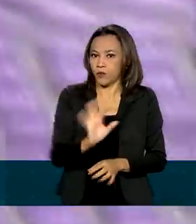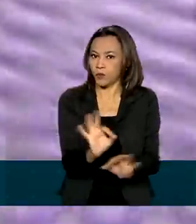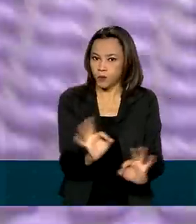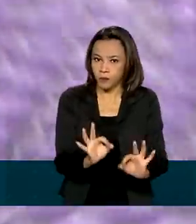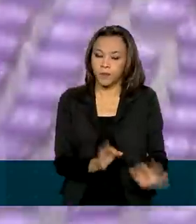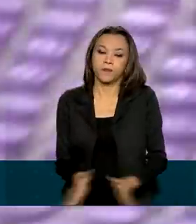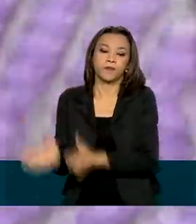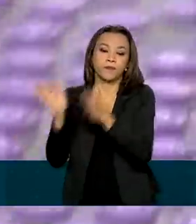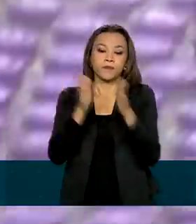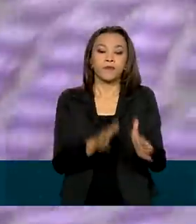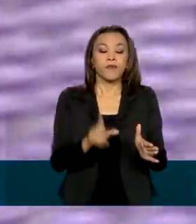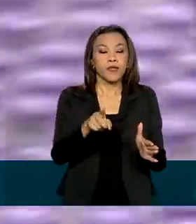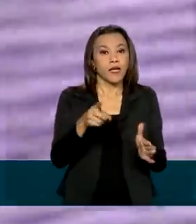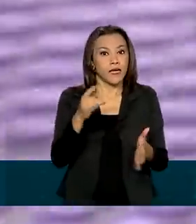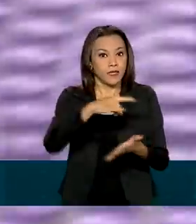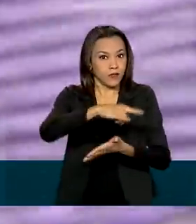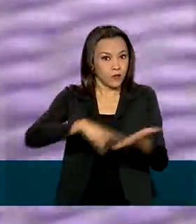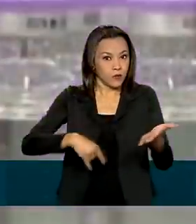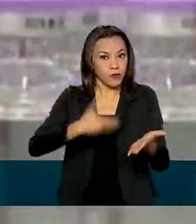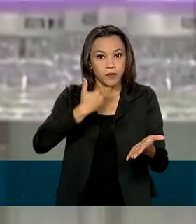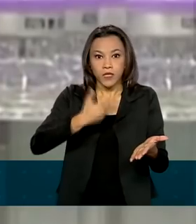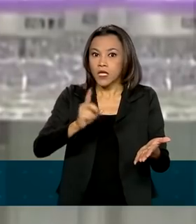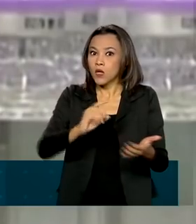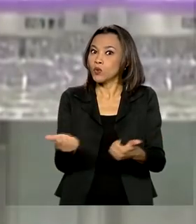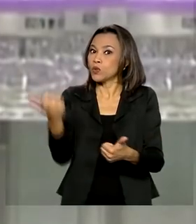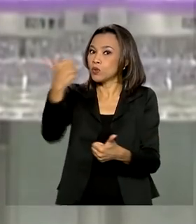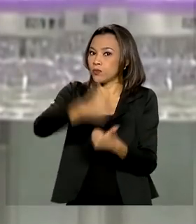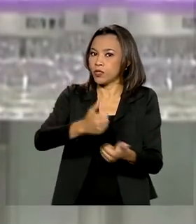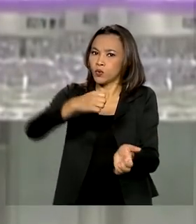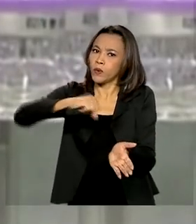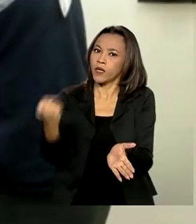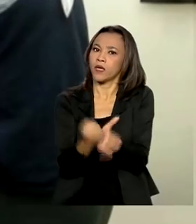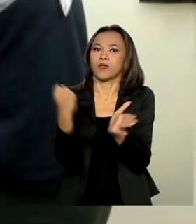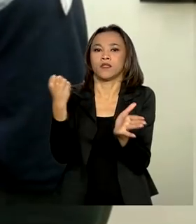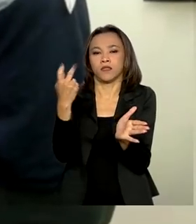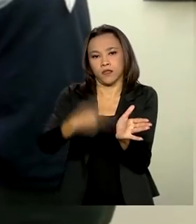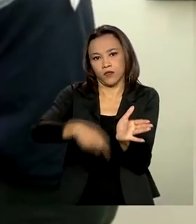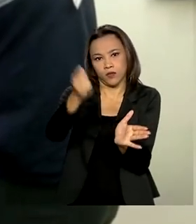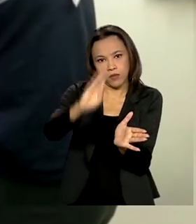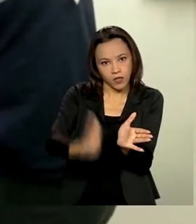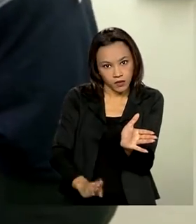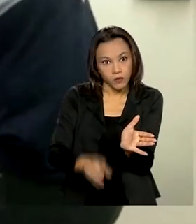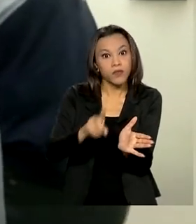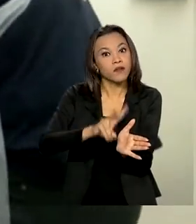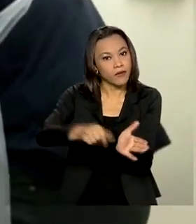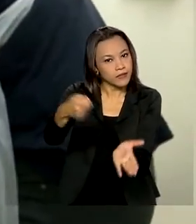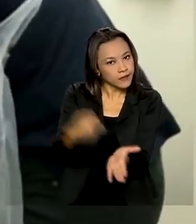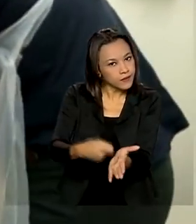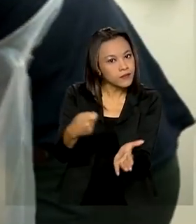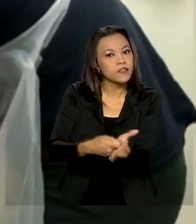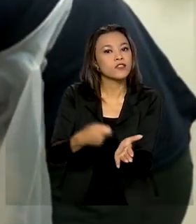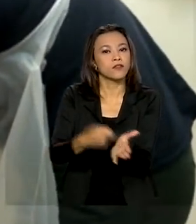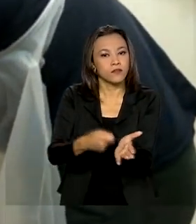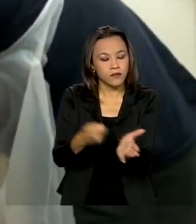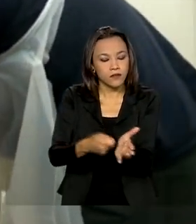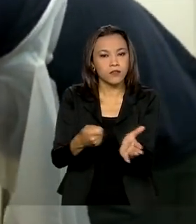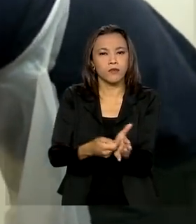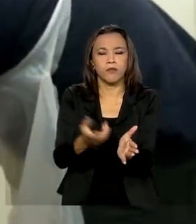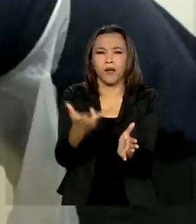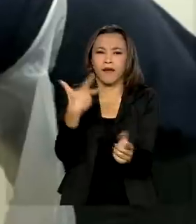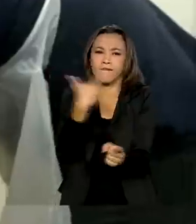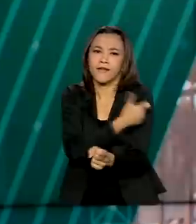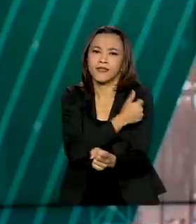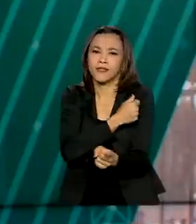lembrar que a autorização não substitui o registro sanitário no Brasil, que vai ser exigido para vacinação em massa da